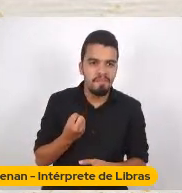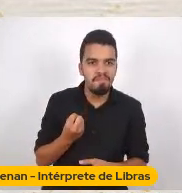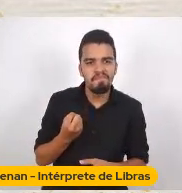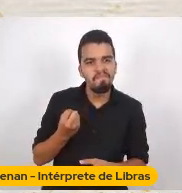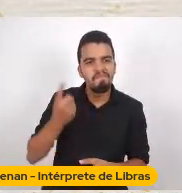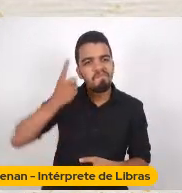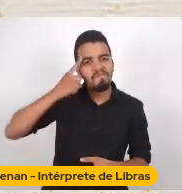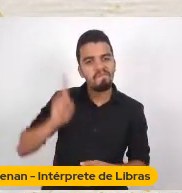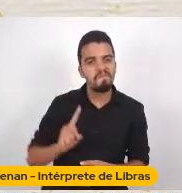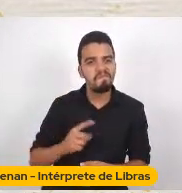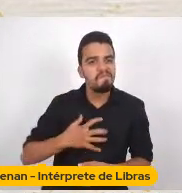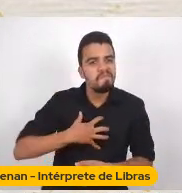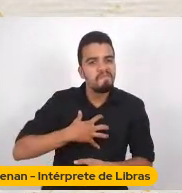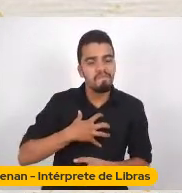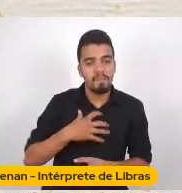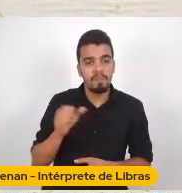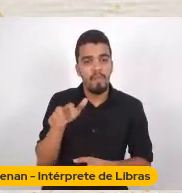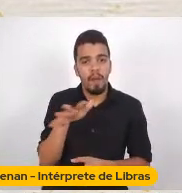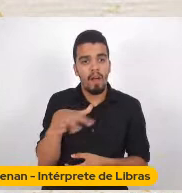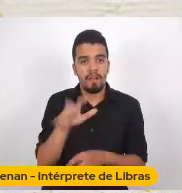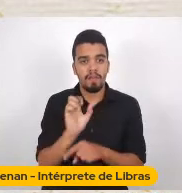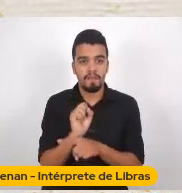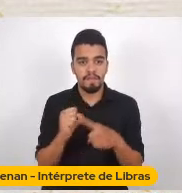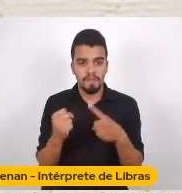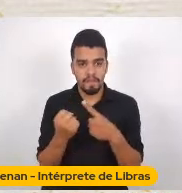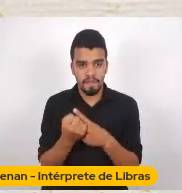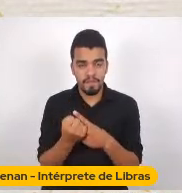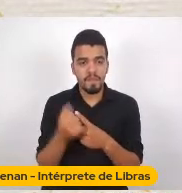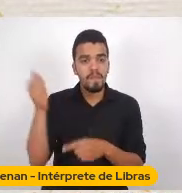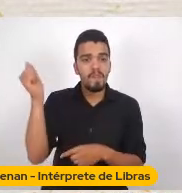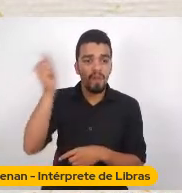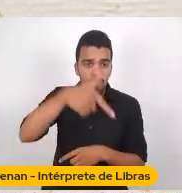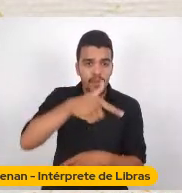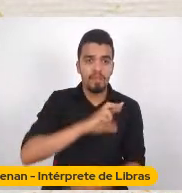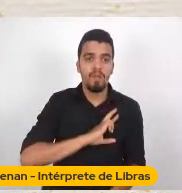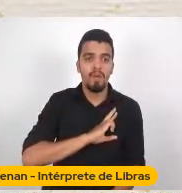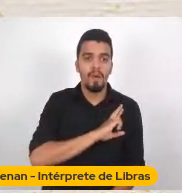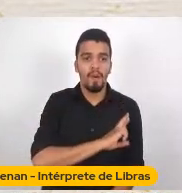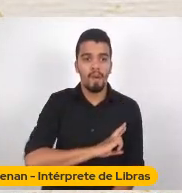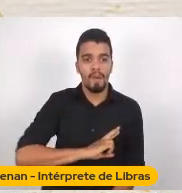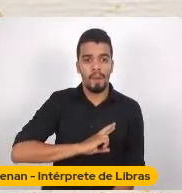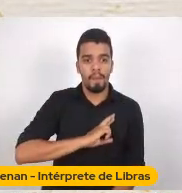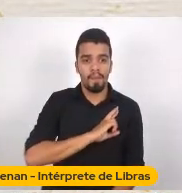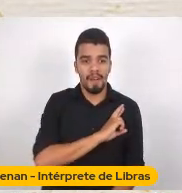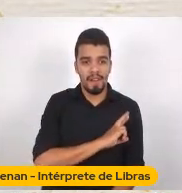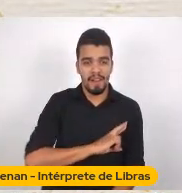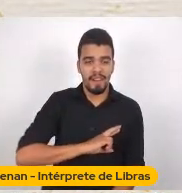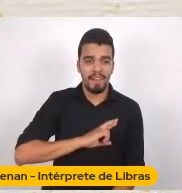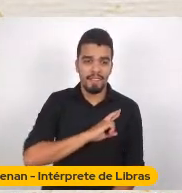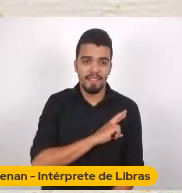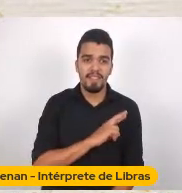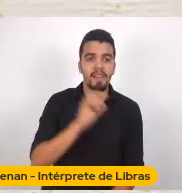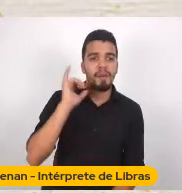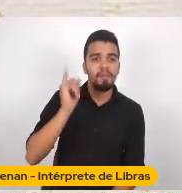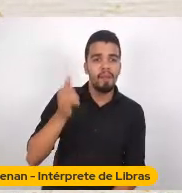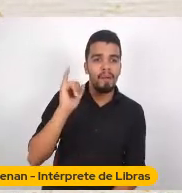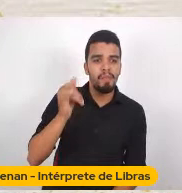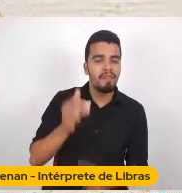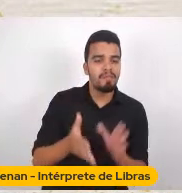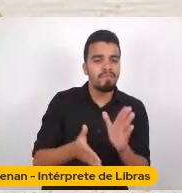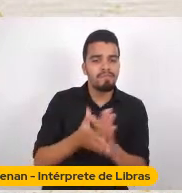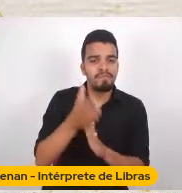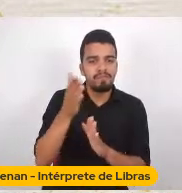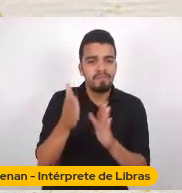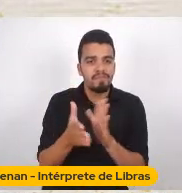Esferas Sociais Do que eram Os romances De Flaubert Chateaubriand Ou os relatos De viagem De Lane No século